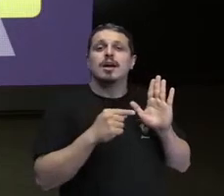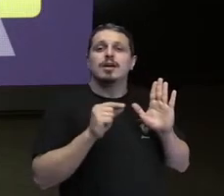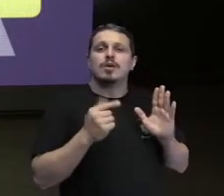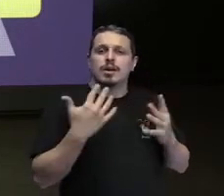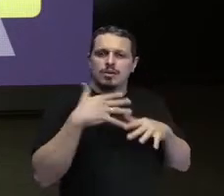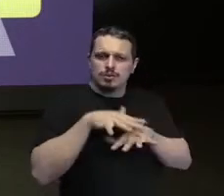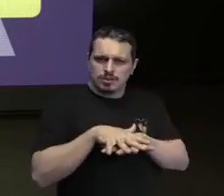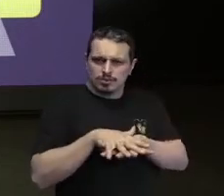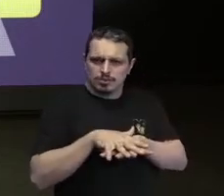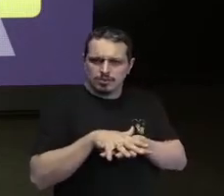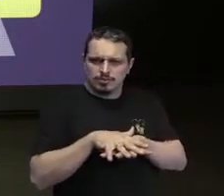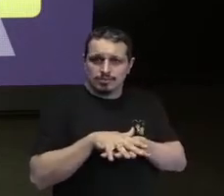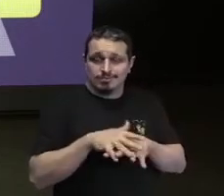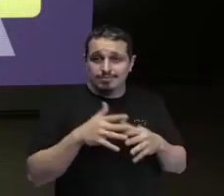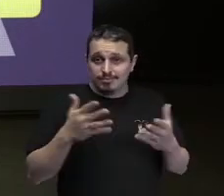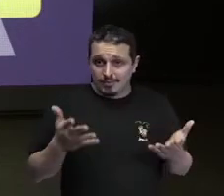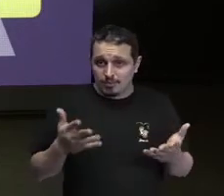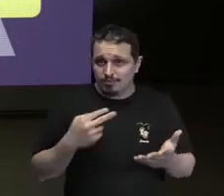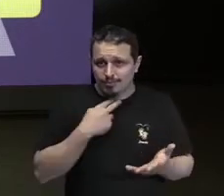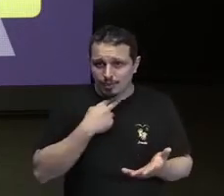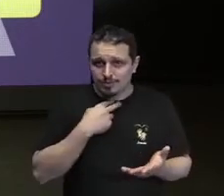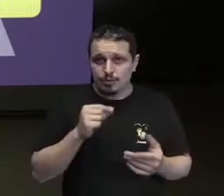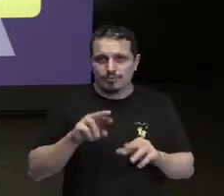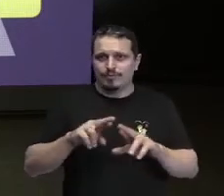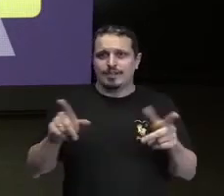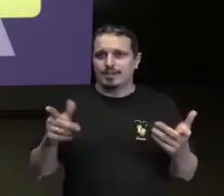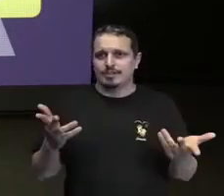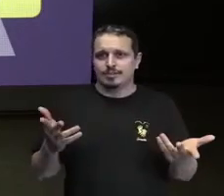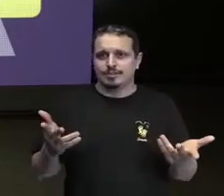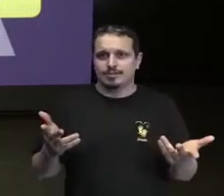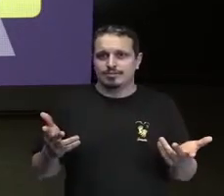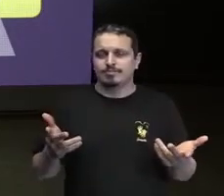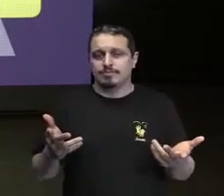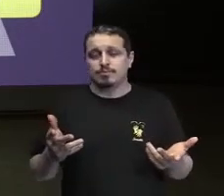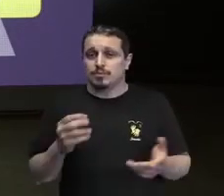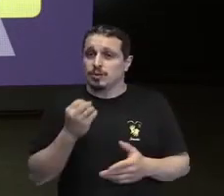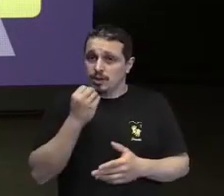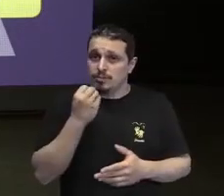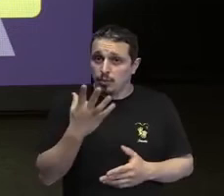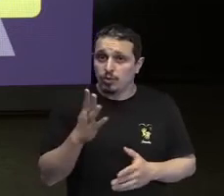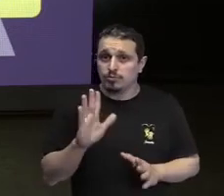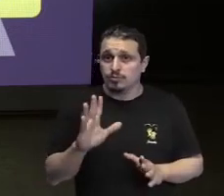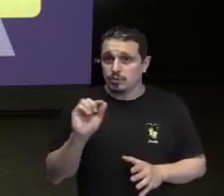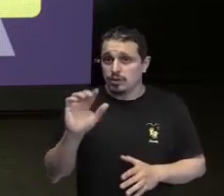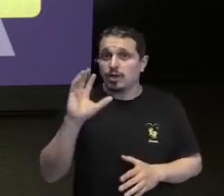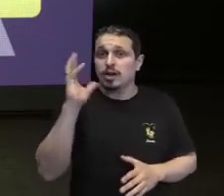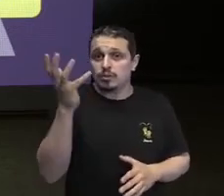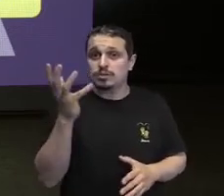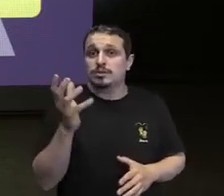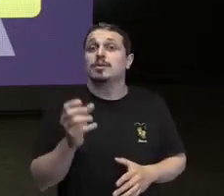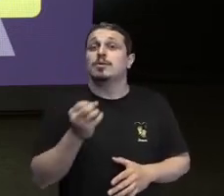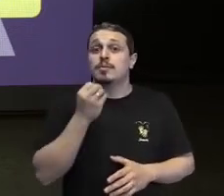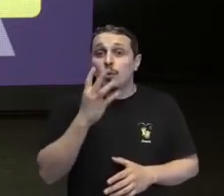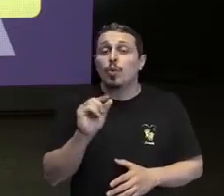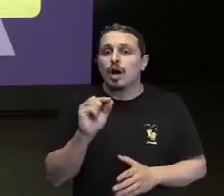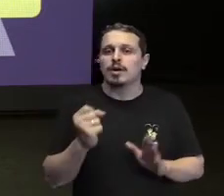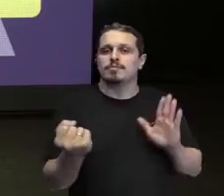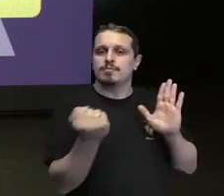para ser diferente hoje em dia. E que bom que isso está acontecendo e que bom que as marcas estão